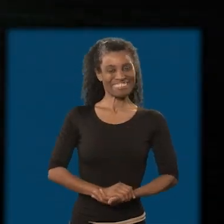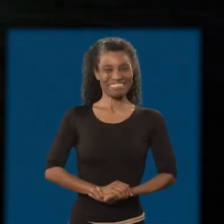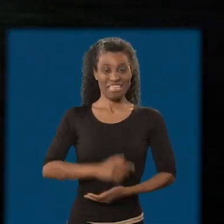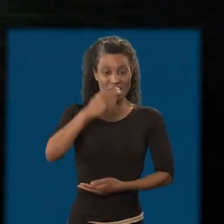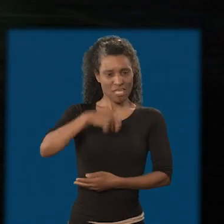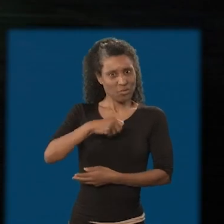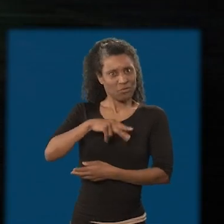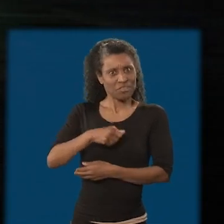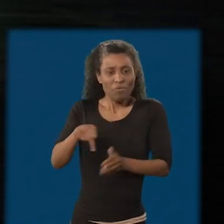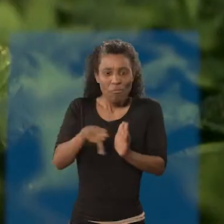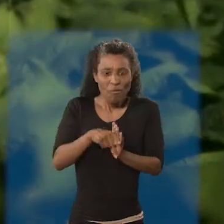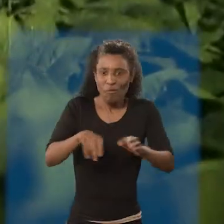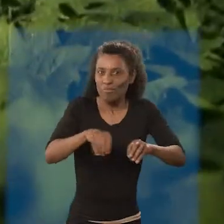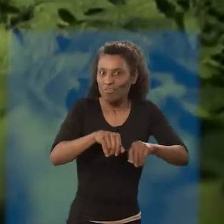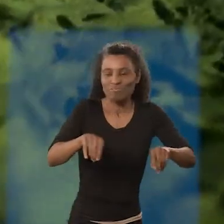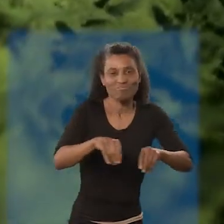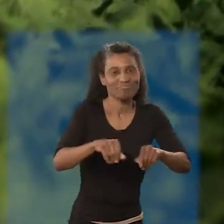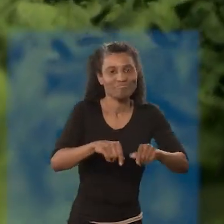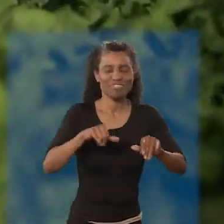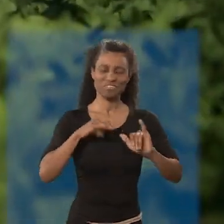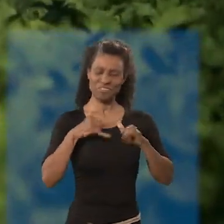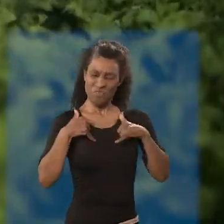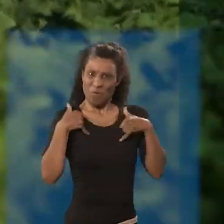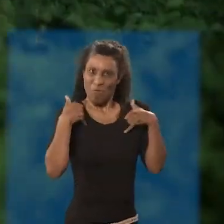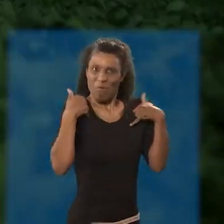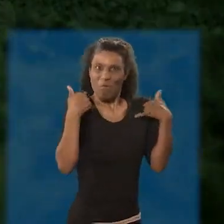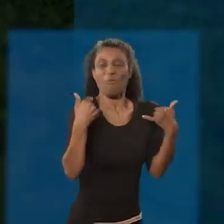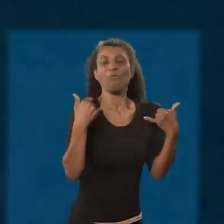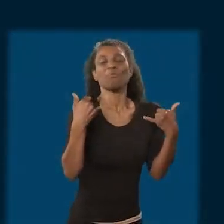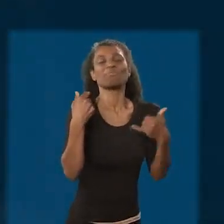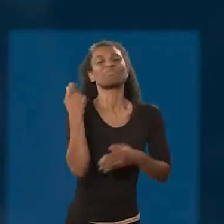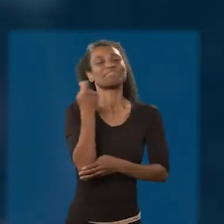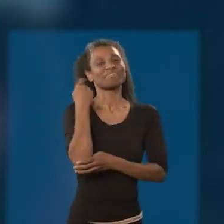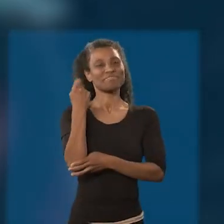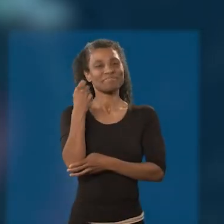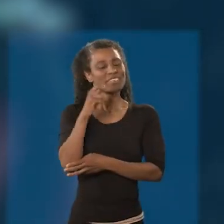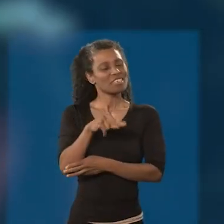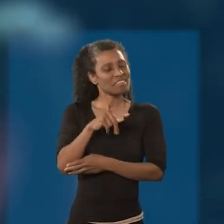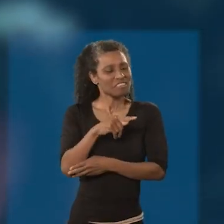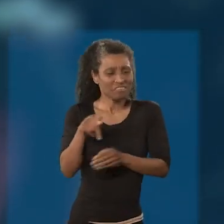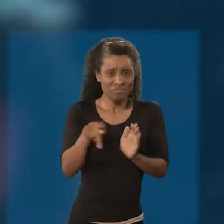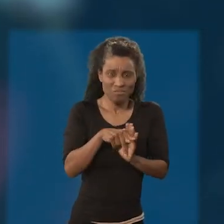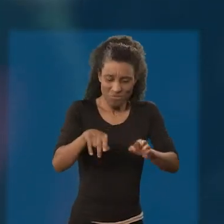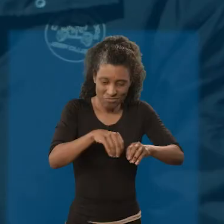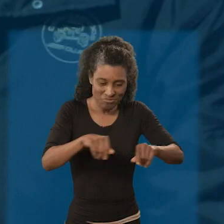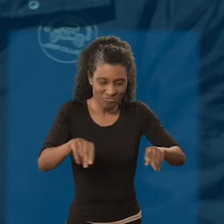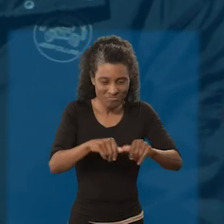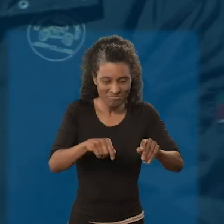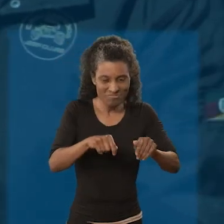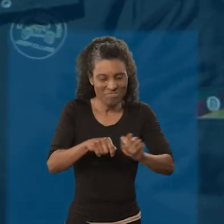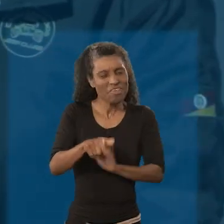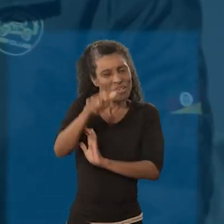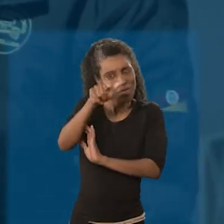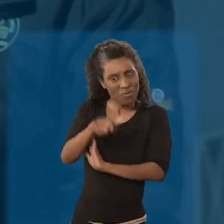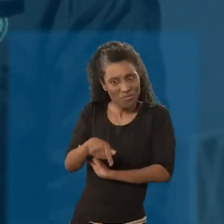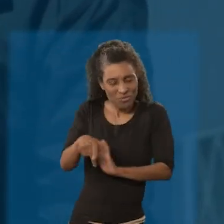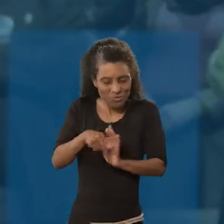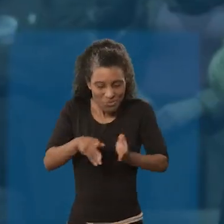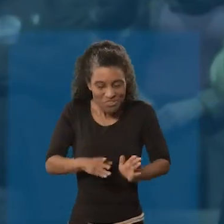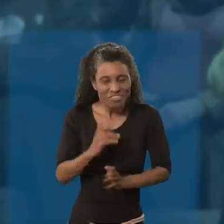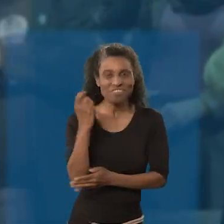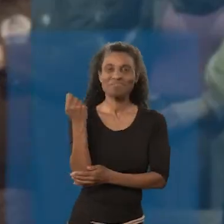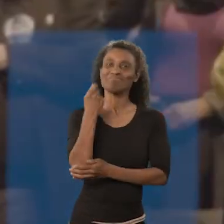Sou uma Ana desta terra, tenho orgulho deste chão. Ana da nossa terra, gente do nosso